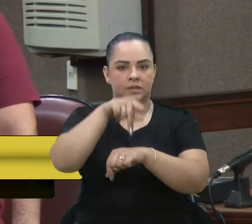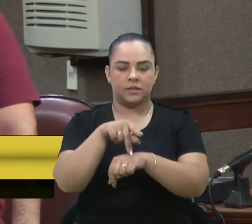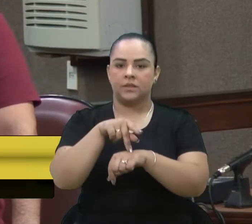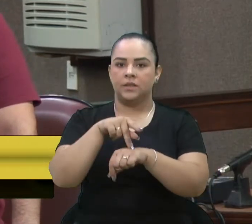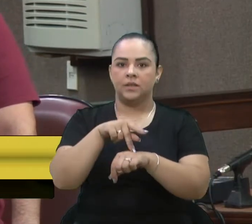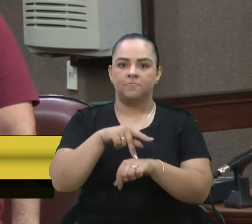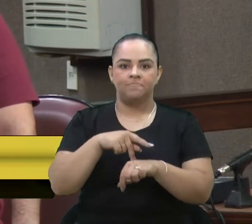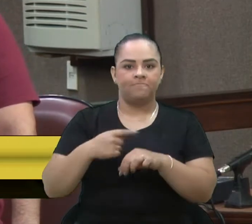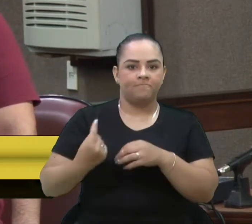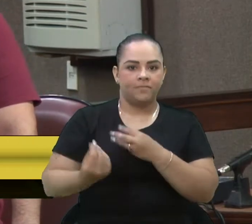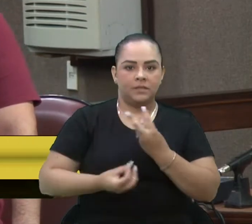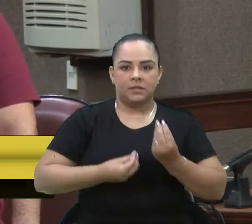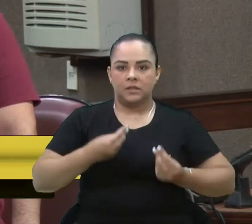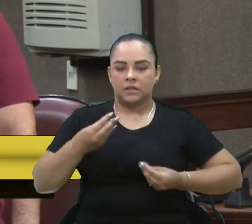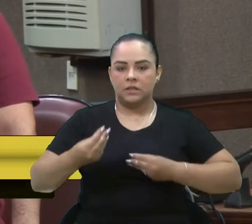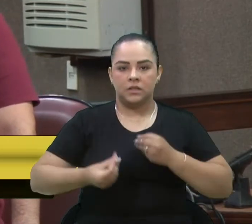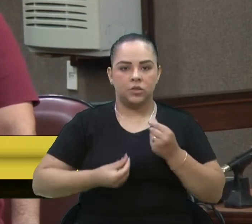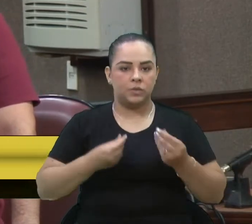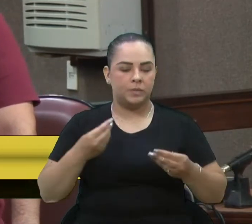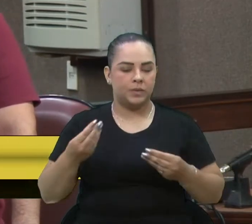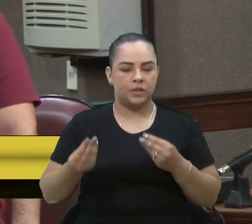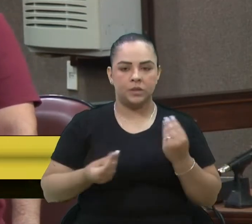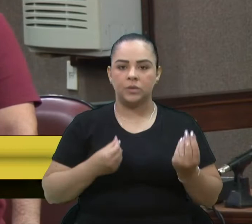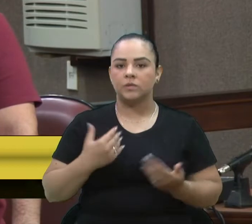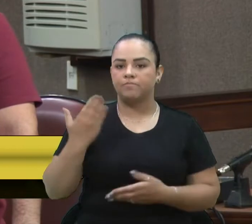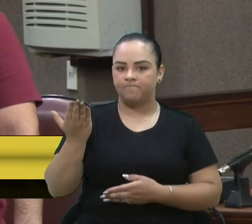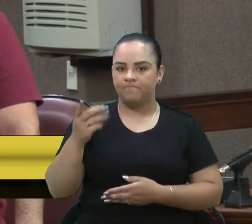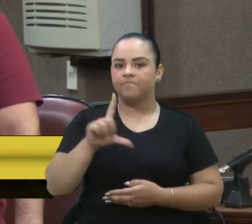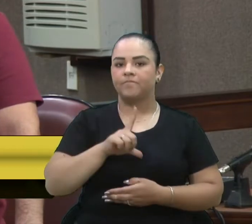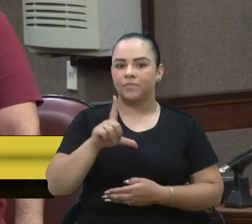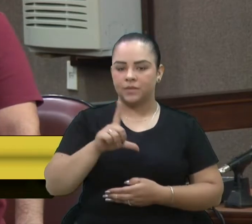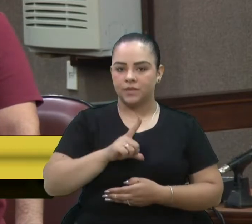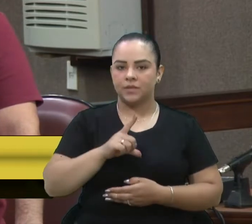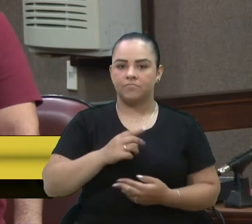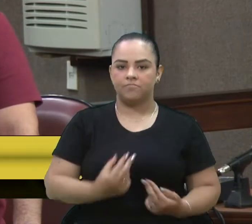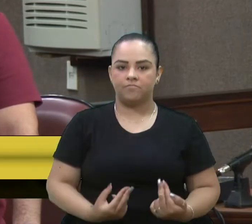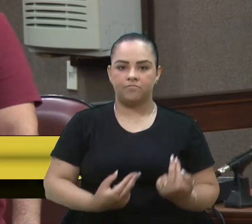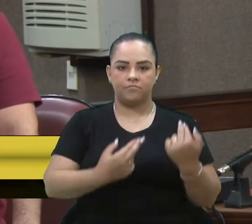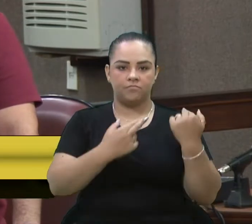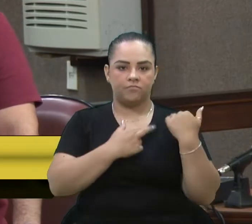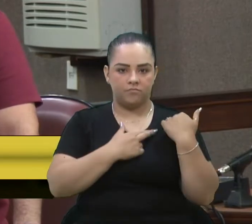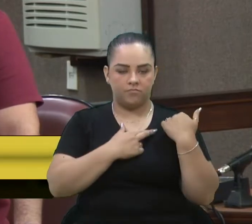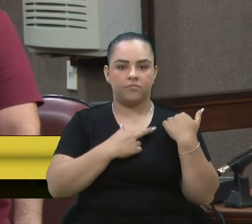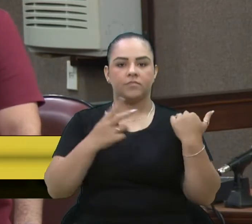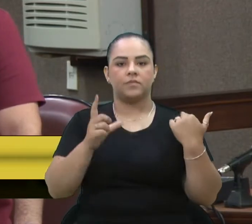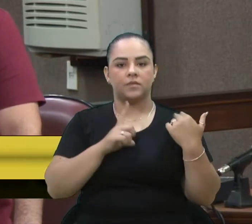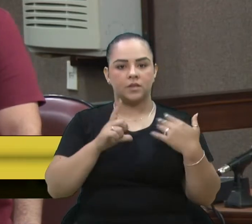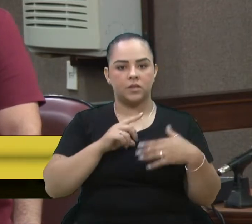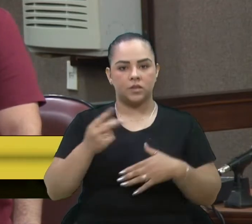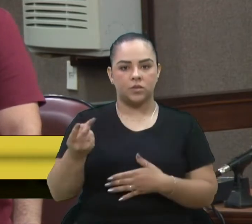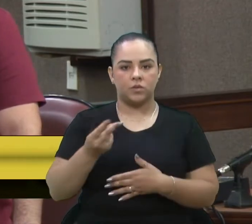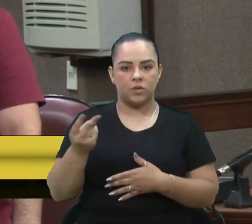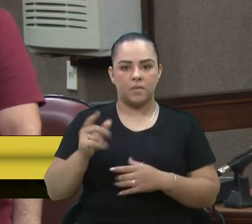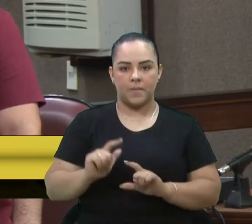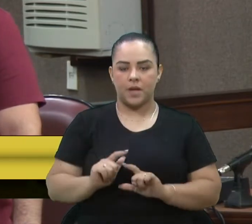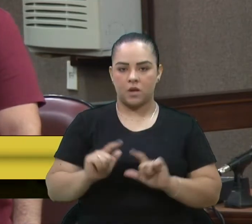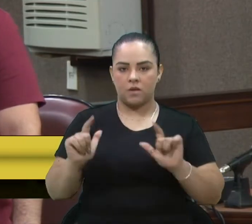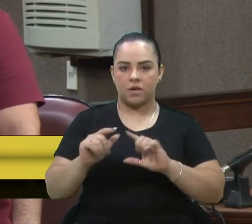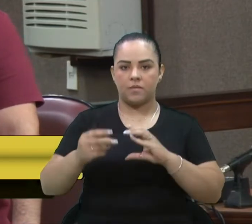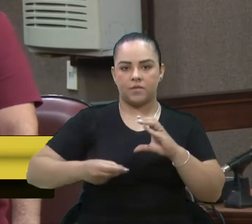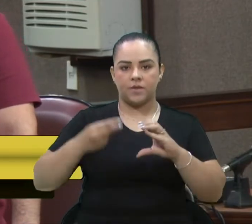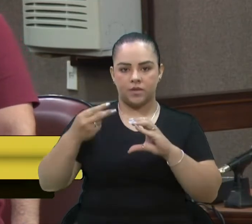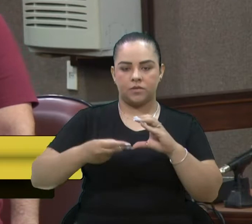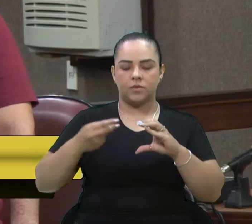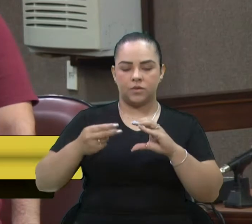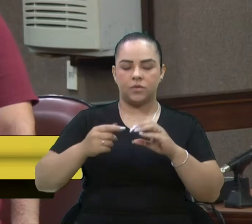já estão acirrados e a senhora vai ter essa tarefa de conduzir a segunda maior Câmara de Vereadores do Rio Grande